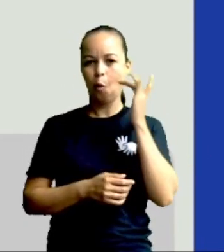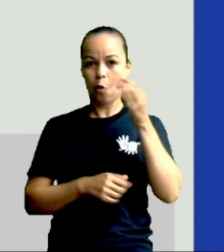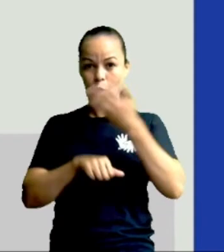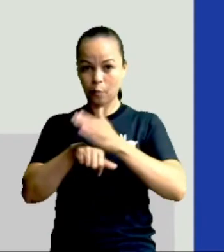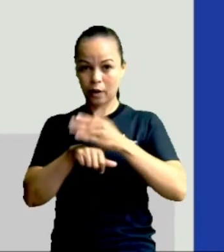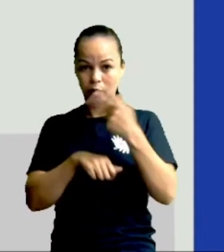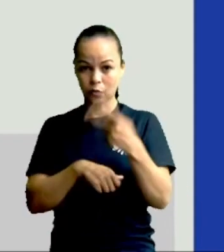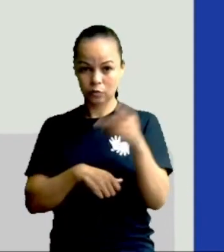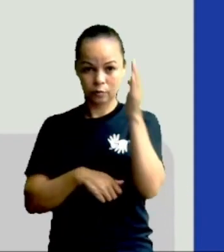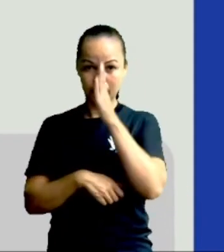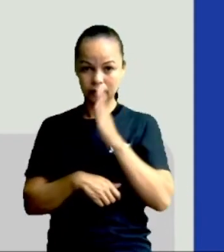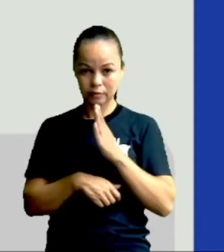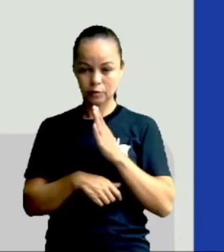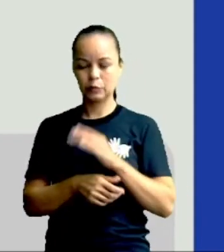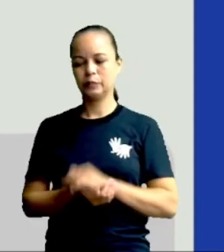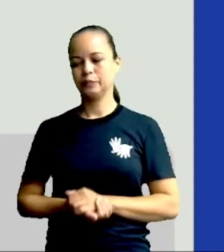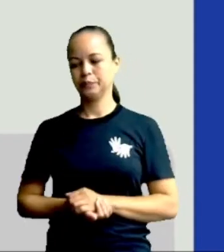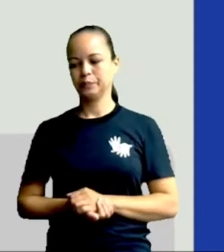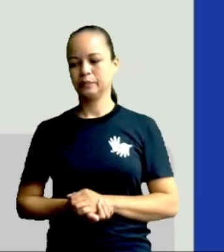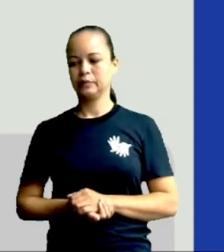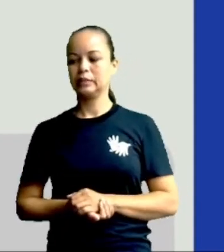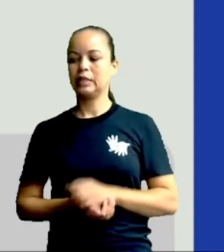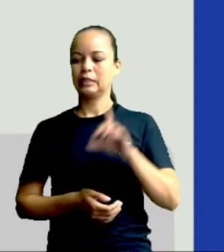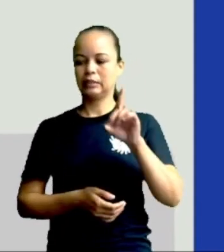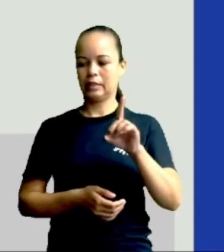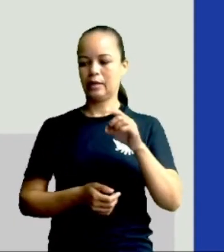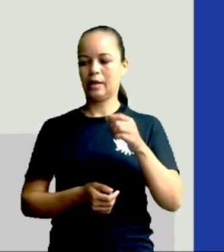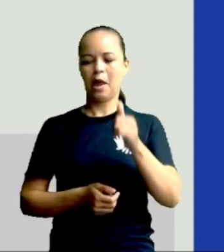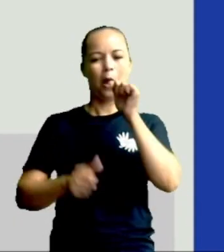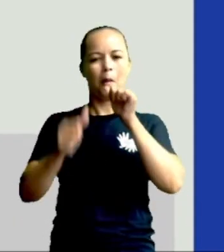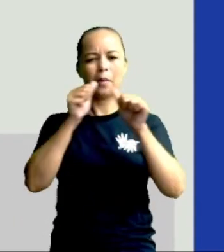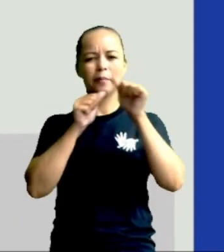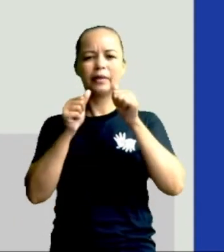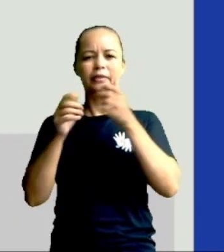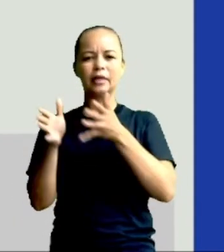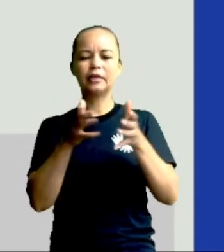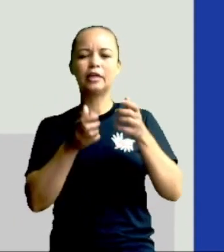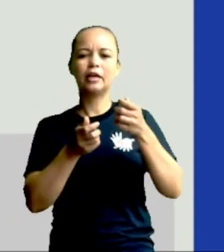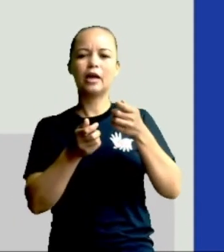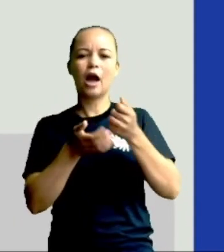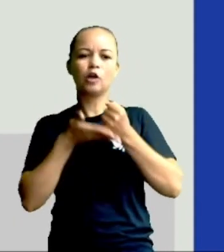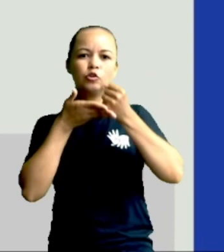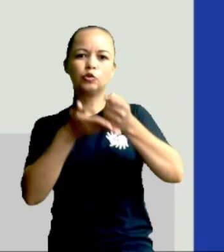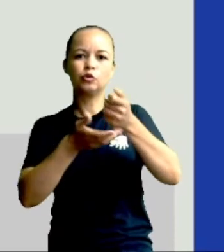sabor e que contribuiu para o crescimento da economia do país? E aí?